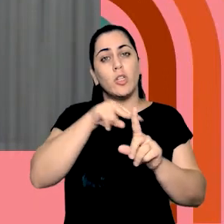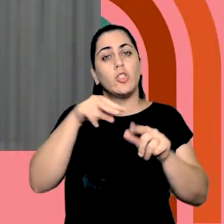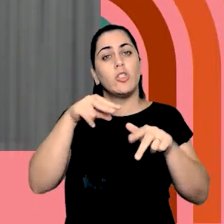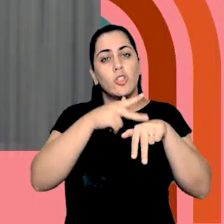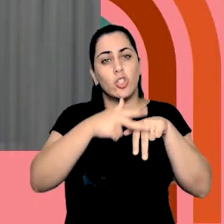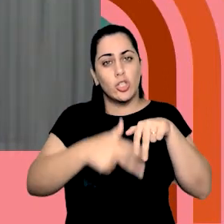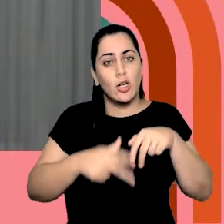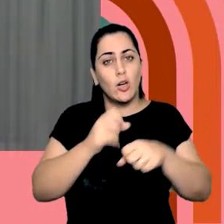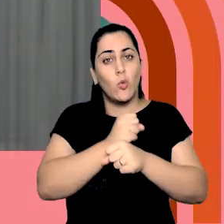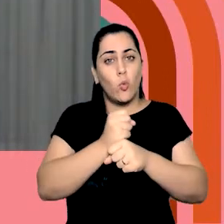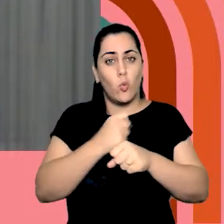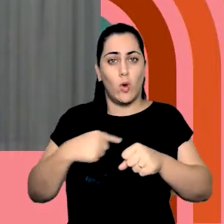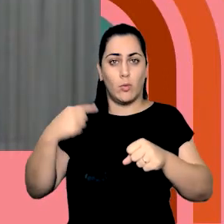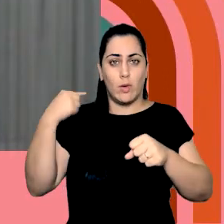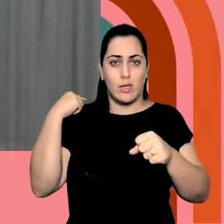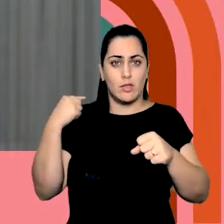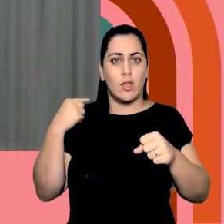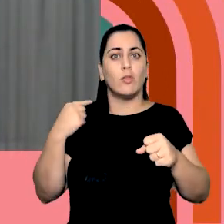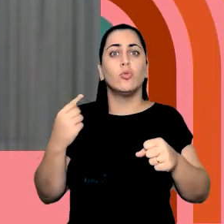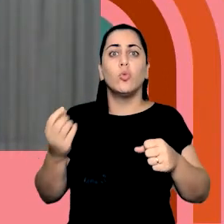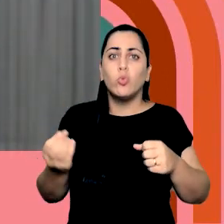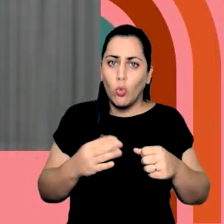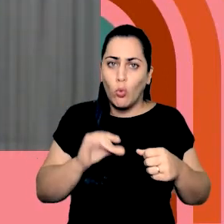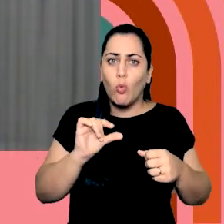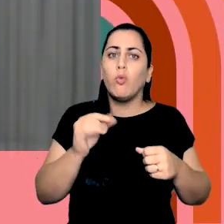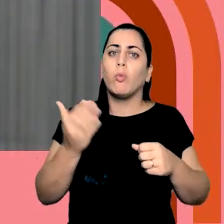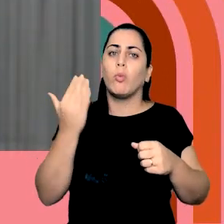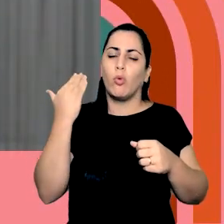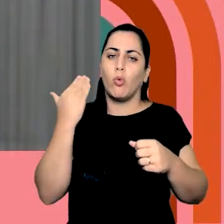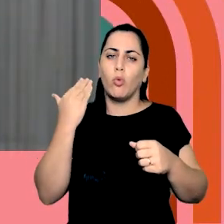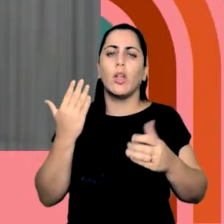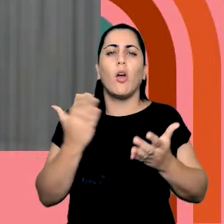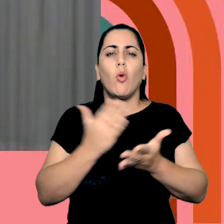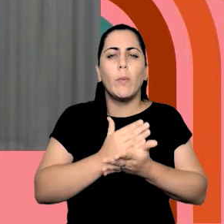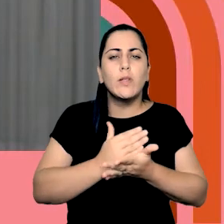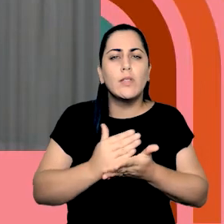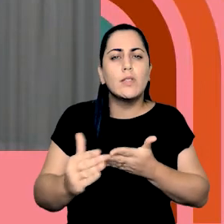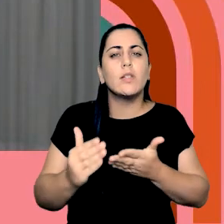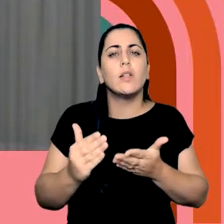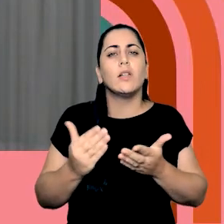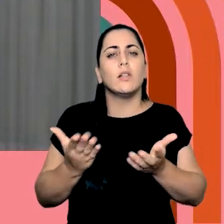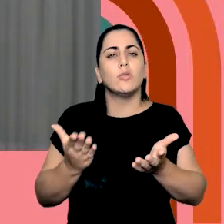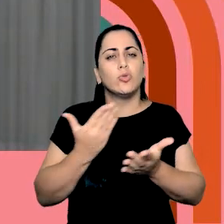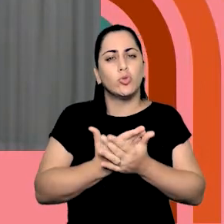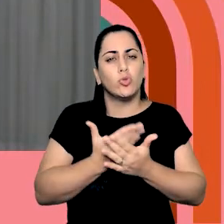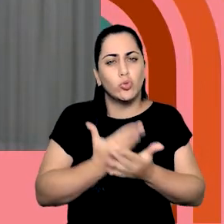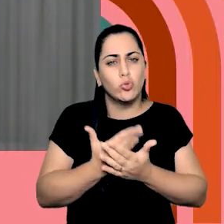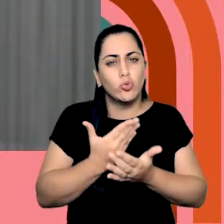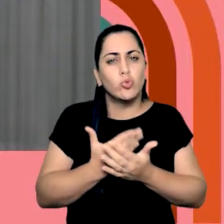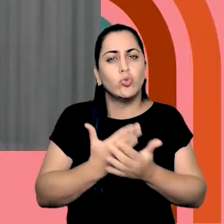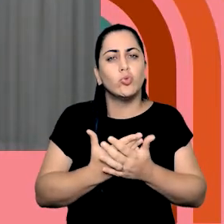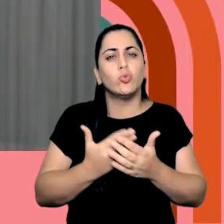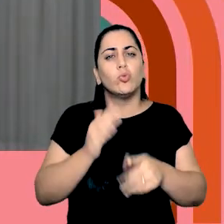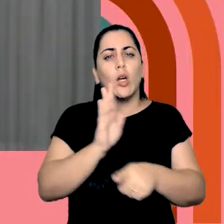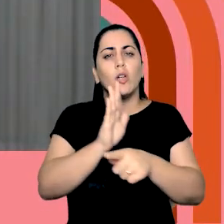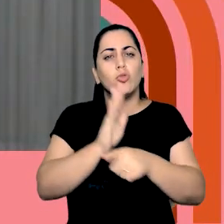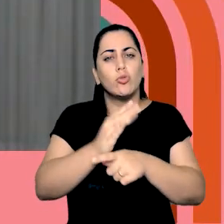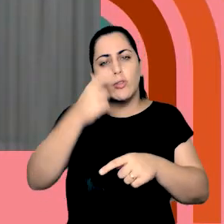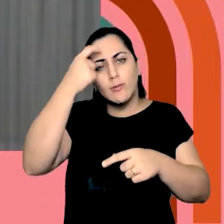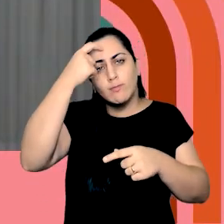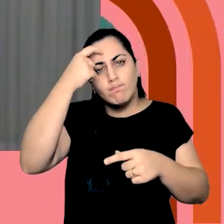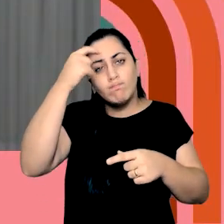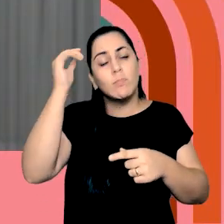passado, é uma coisa muito recente, estamos em fase de implantação, de estudo, de conscientização,